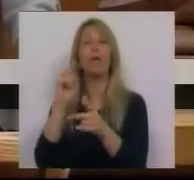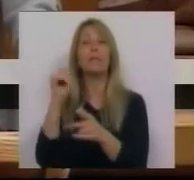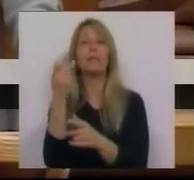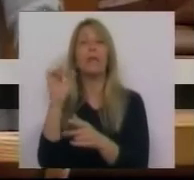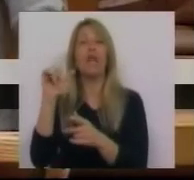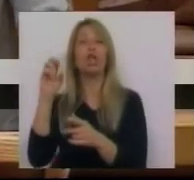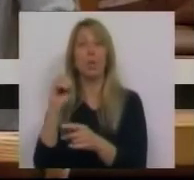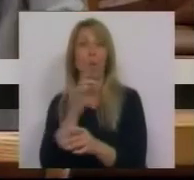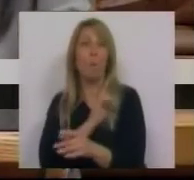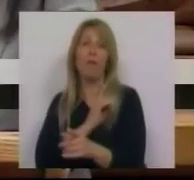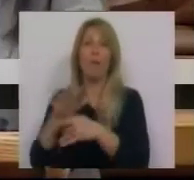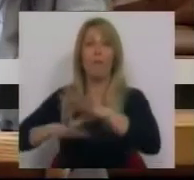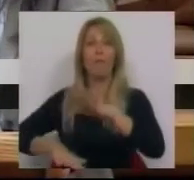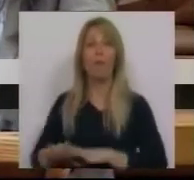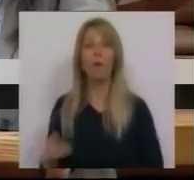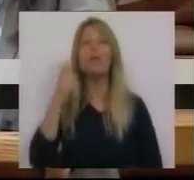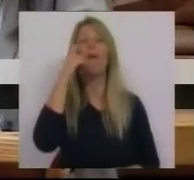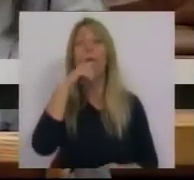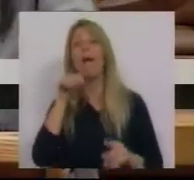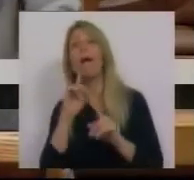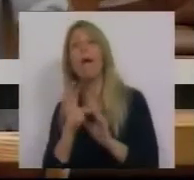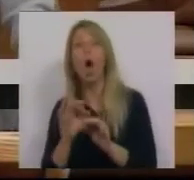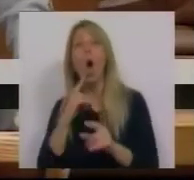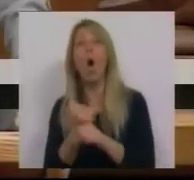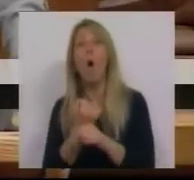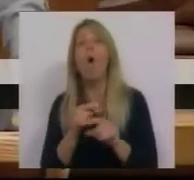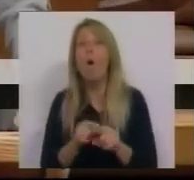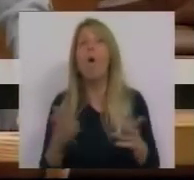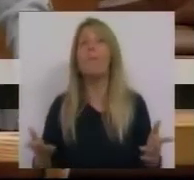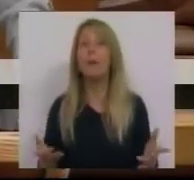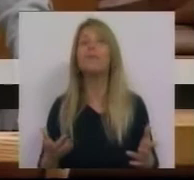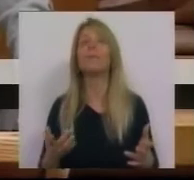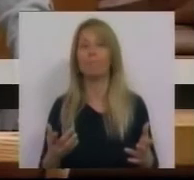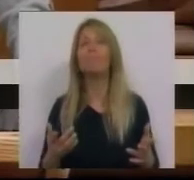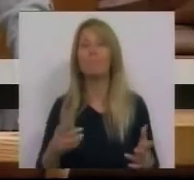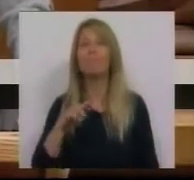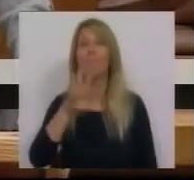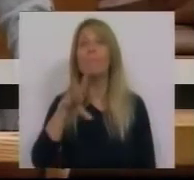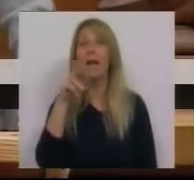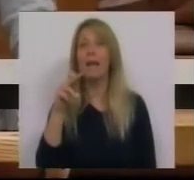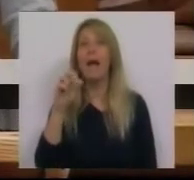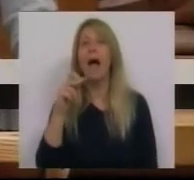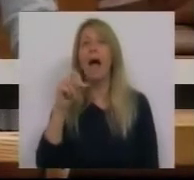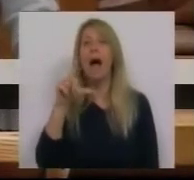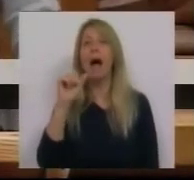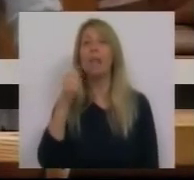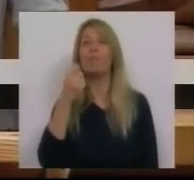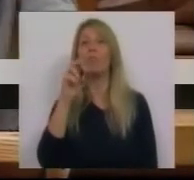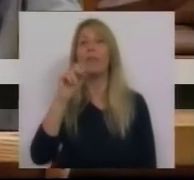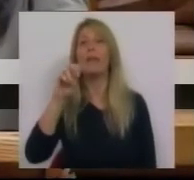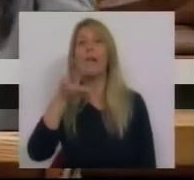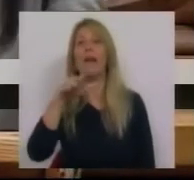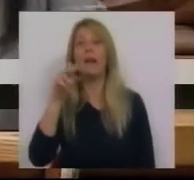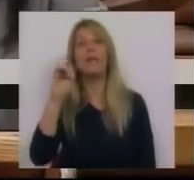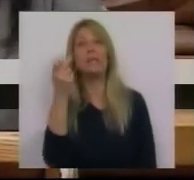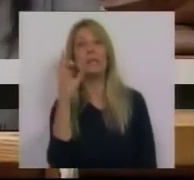Quem é que assinou pelo Estado essa operação? Isso mesmo, adivinharam. Maria Luísa Albuquerque e Sérgio Monteiro. Esta